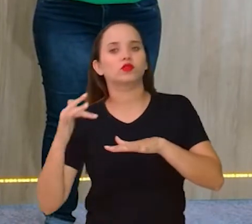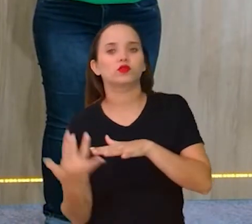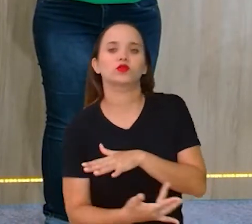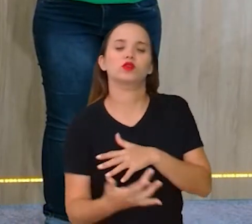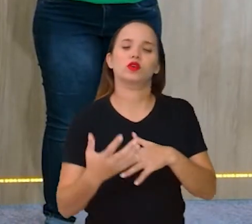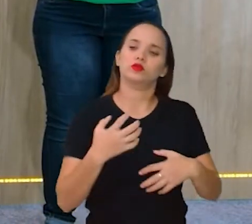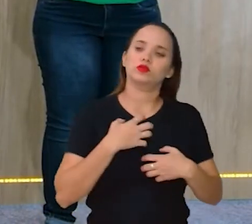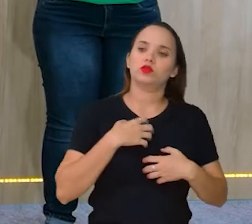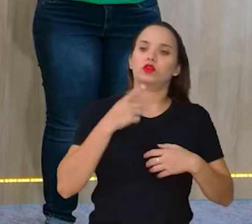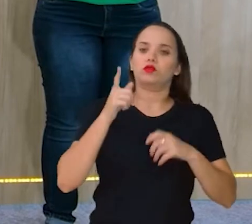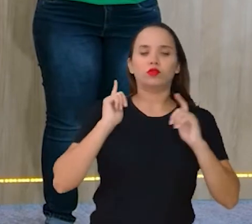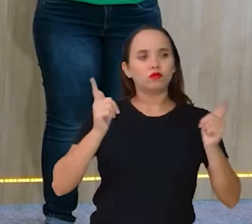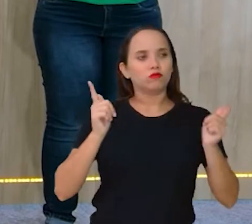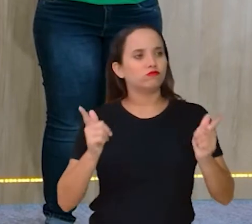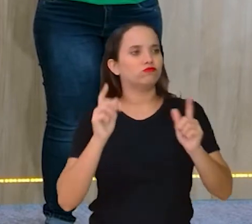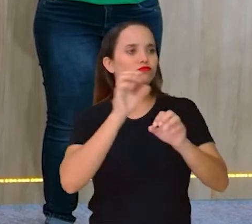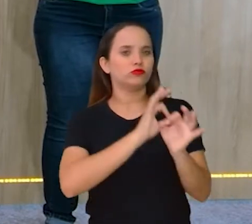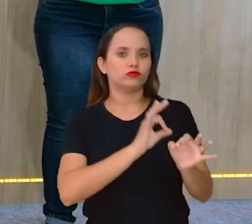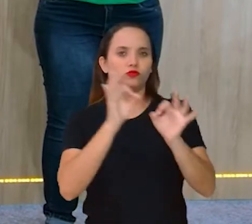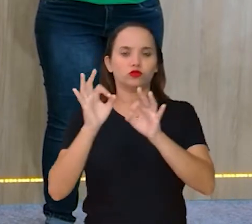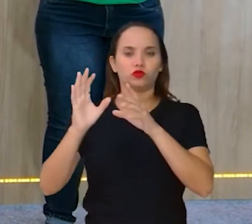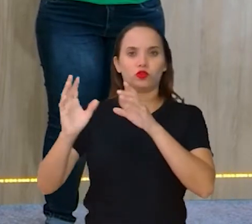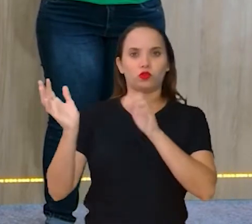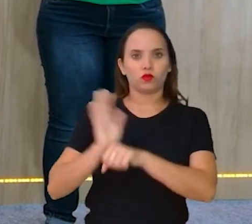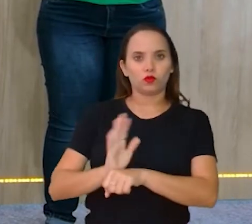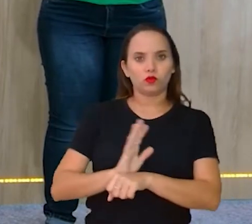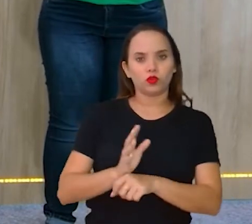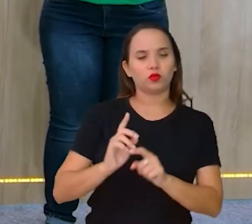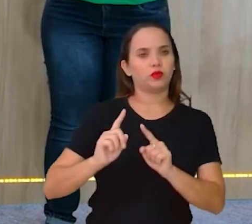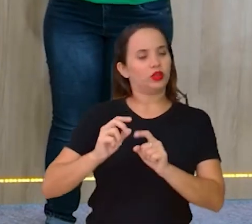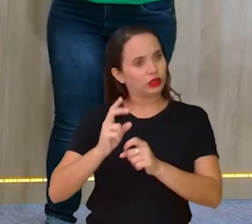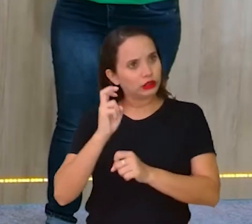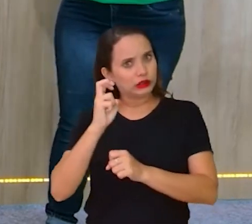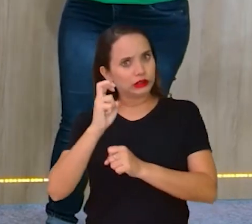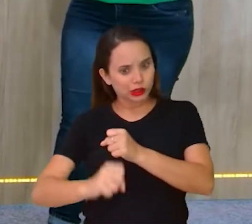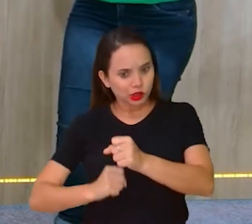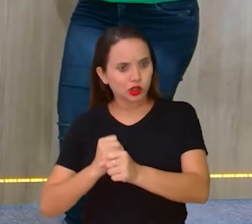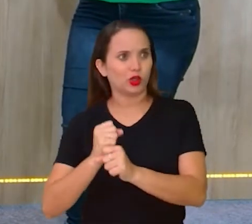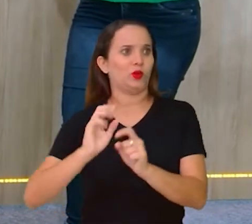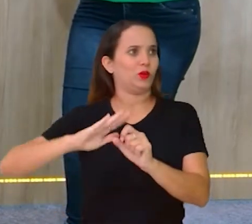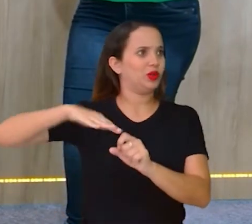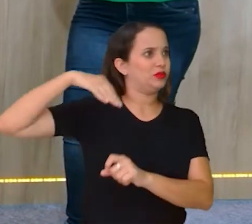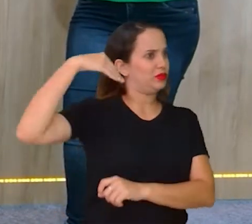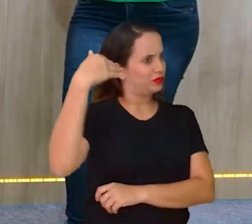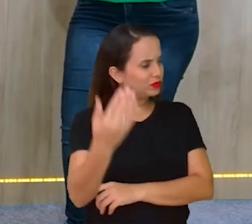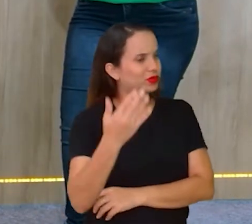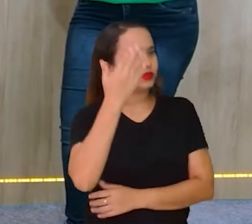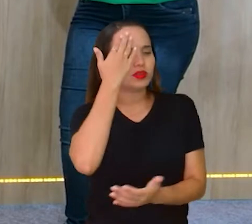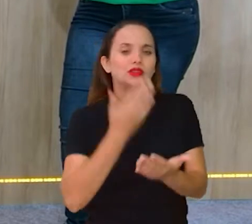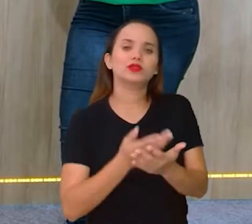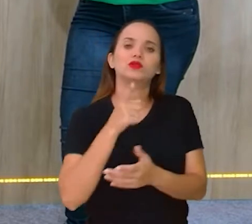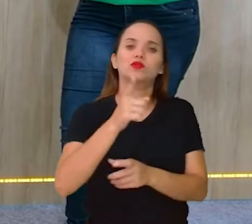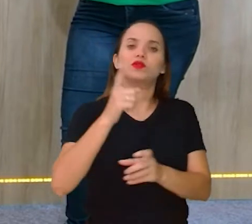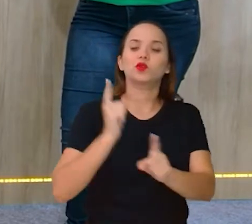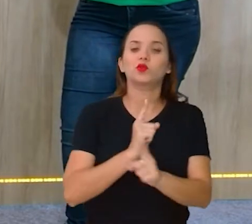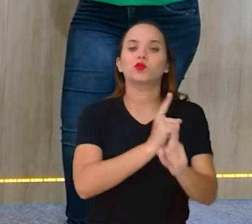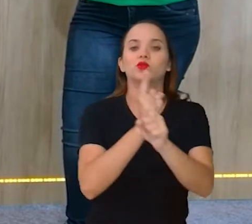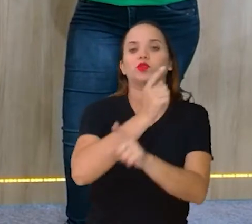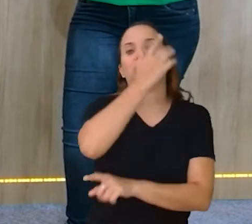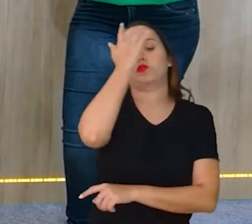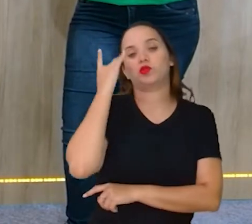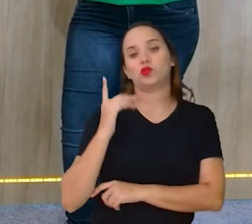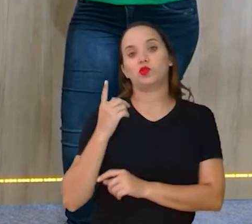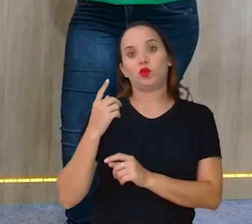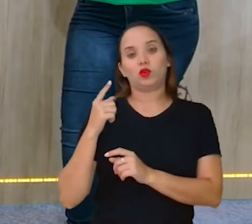filme, de você se comunicar, né? E daqui dos próximos 5 anos, provavelmente você vai encontrar lá outras pessoas e dizer Ah, mas na minha época,